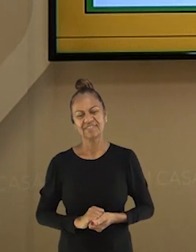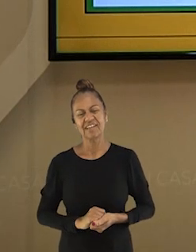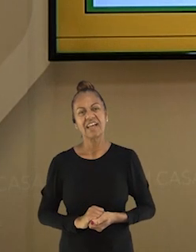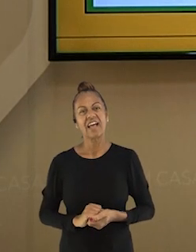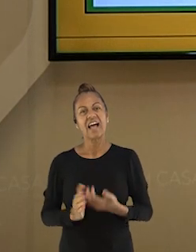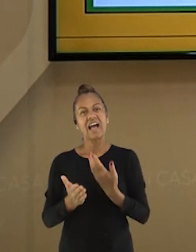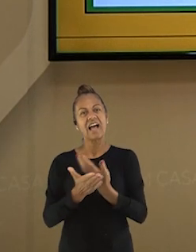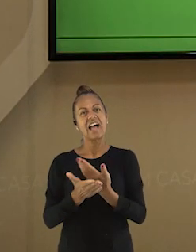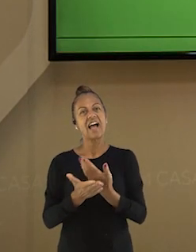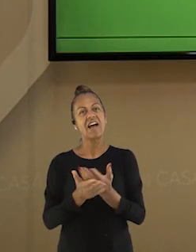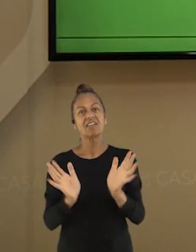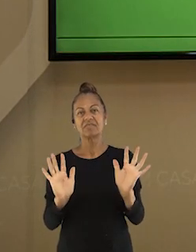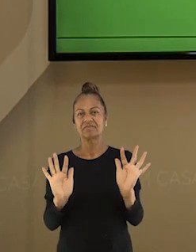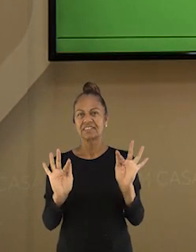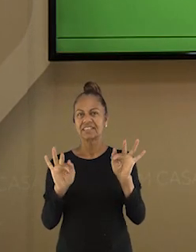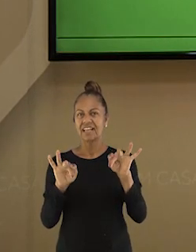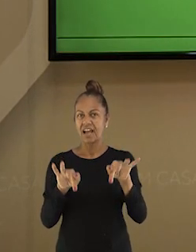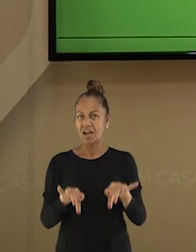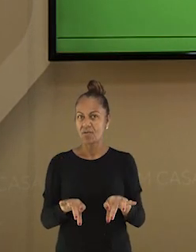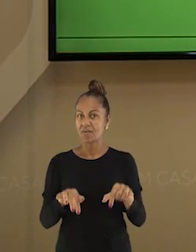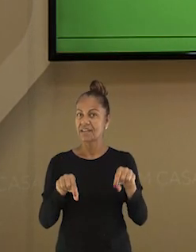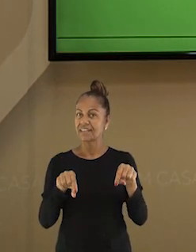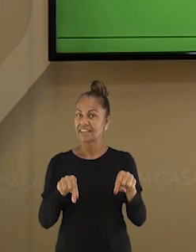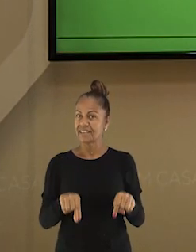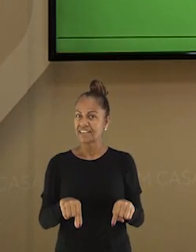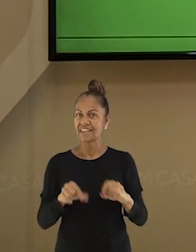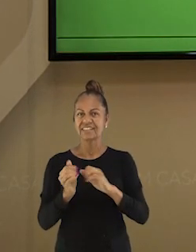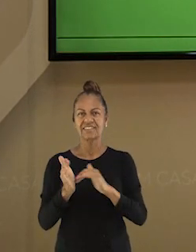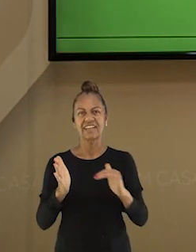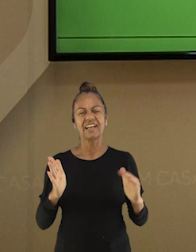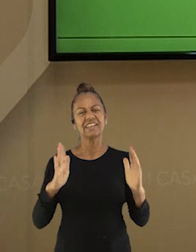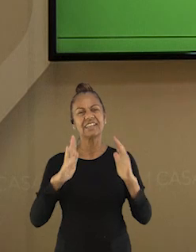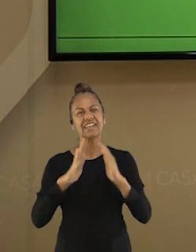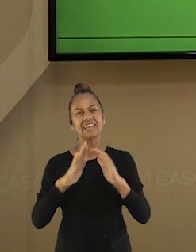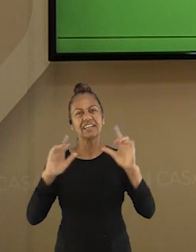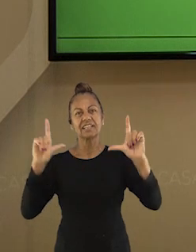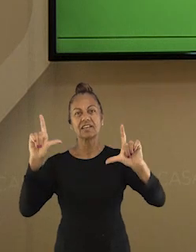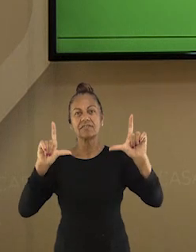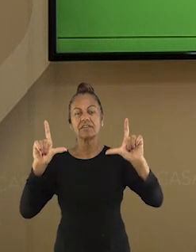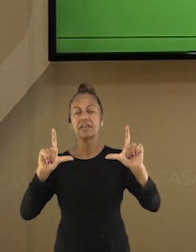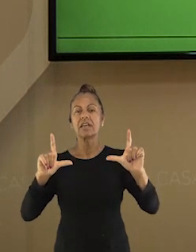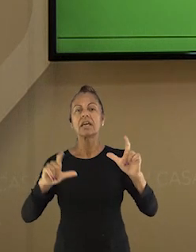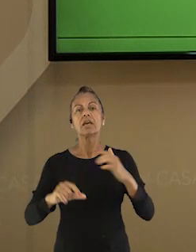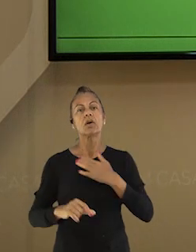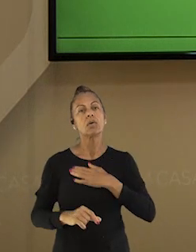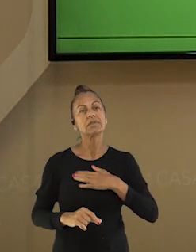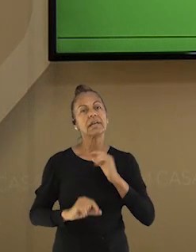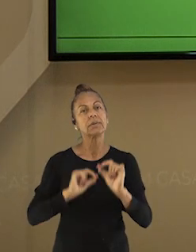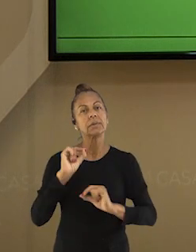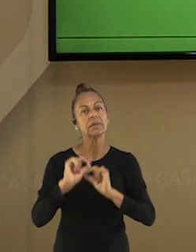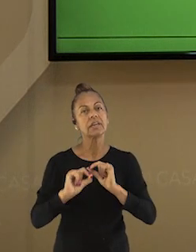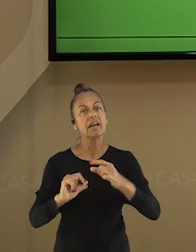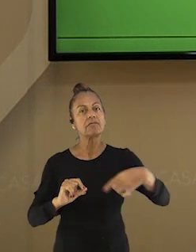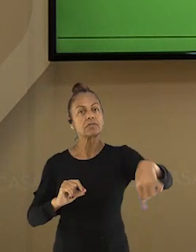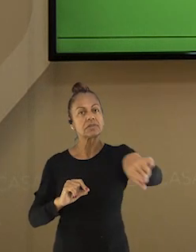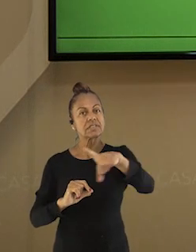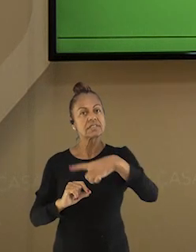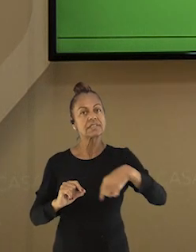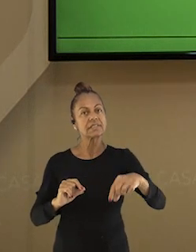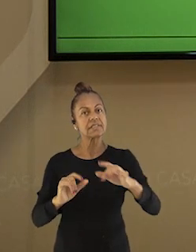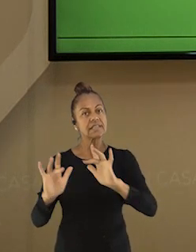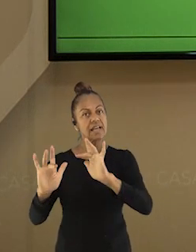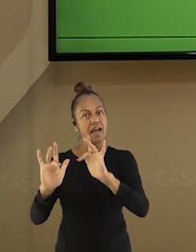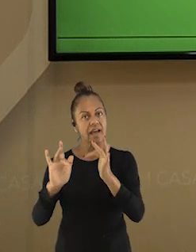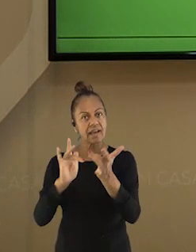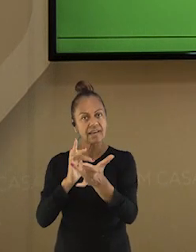Estamos chegando ao final de mais uma aula no Dever em Casa na TV e eu gostaria de convidar você a nos